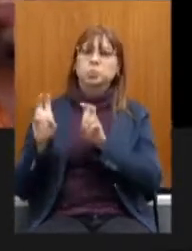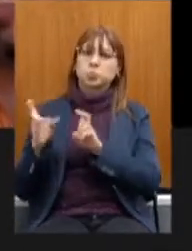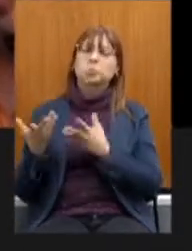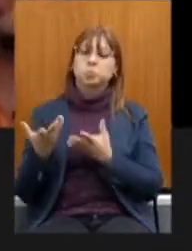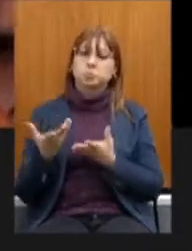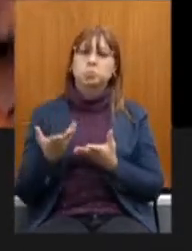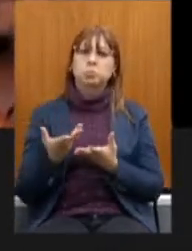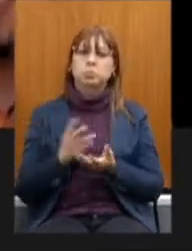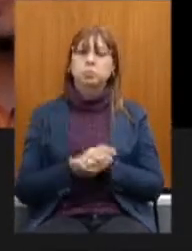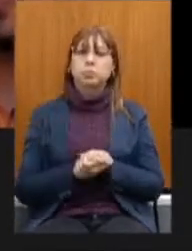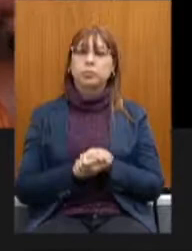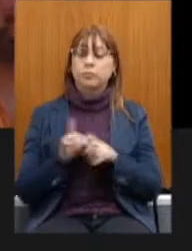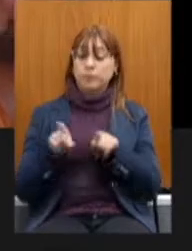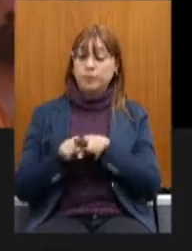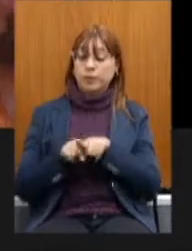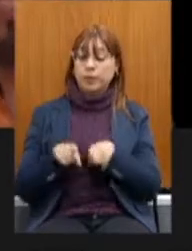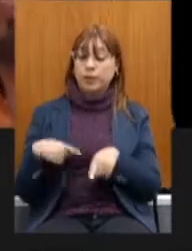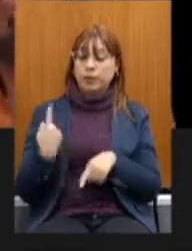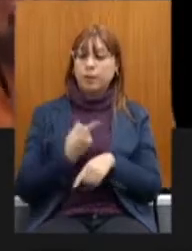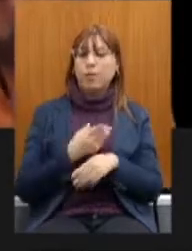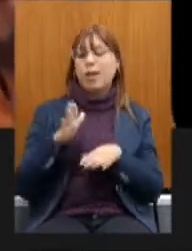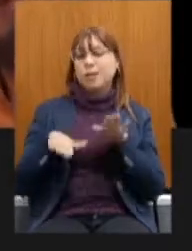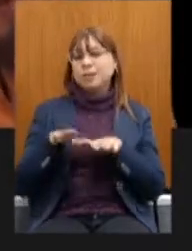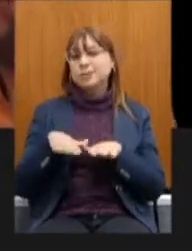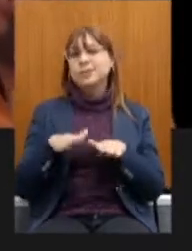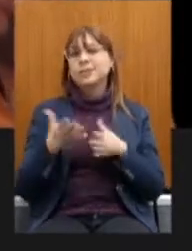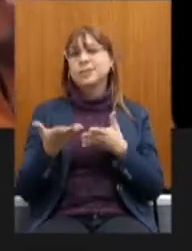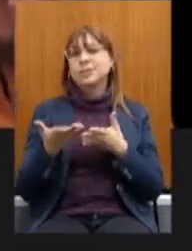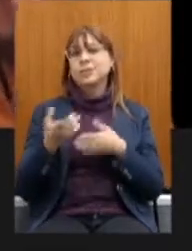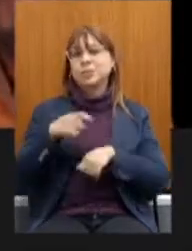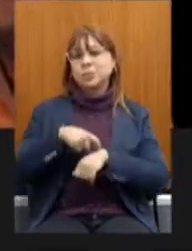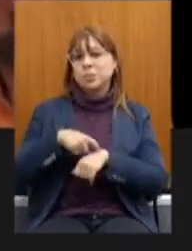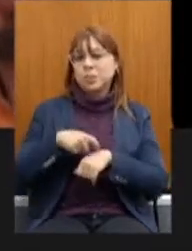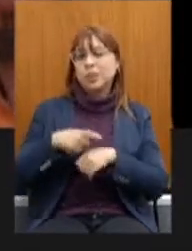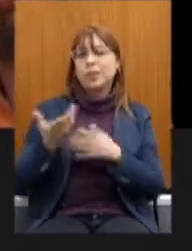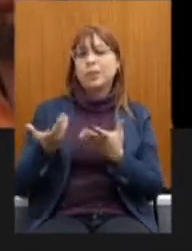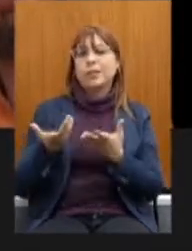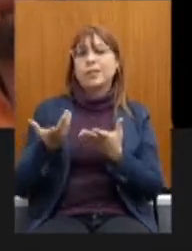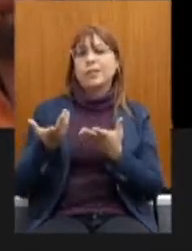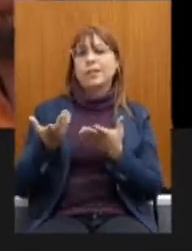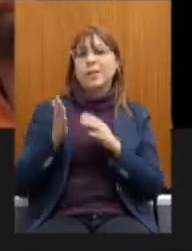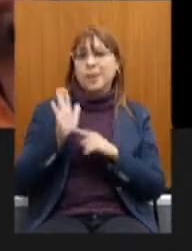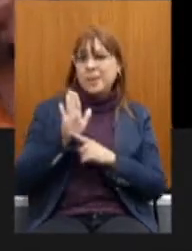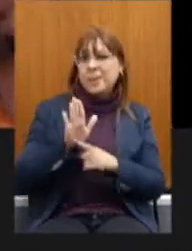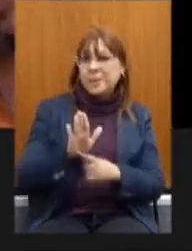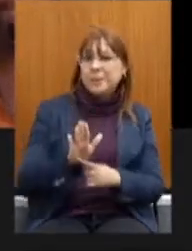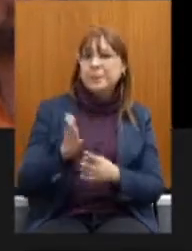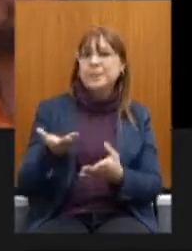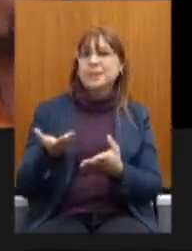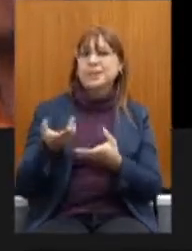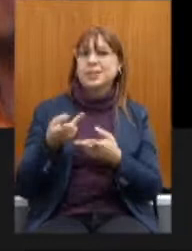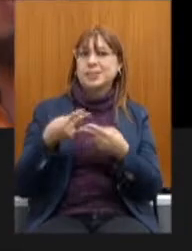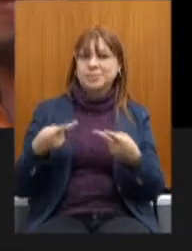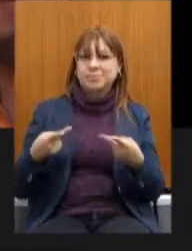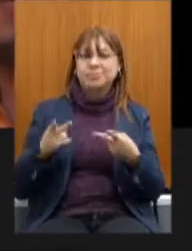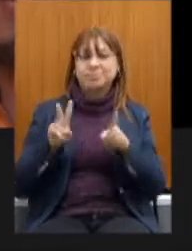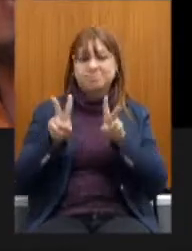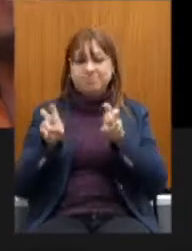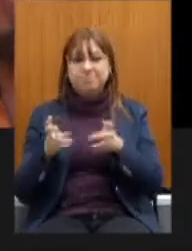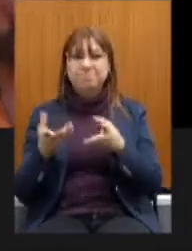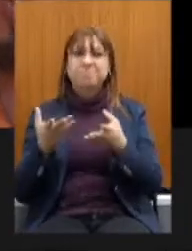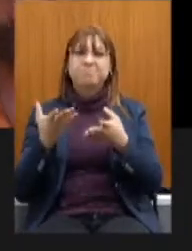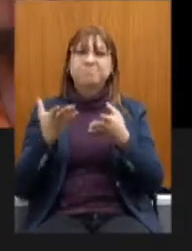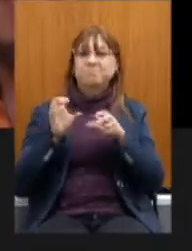A gente também faz parte de algumas temporadas, conselhos sinfônicos e líricos e outros conselhos educativos e espaços abertos.